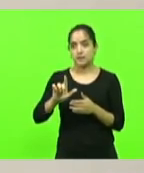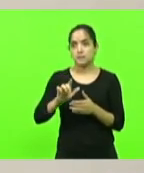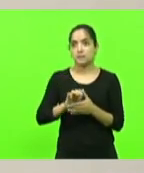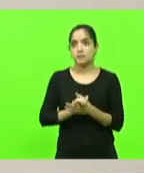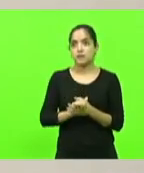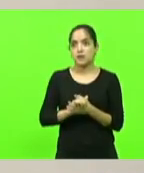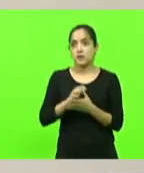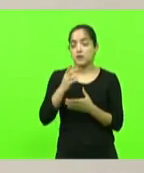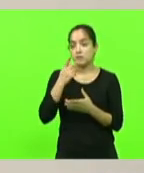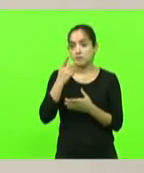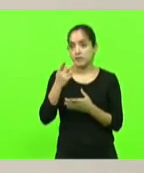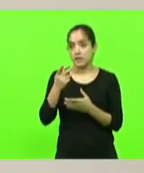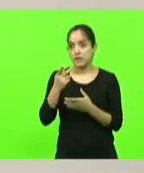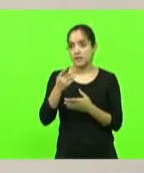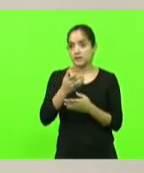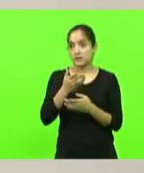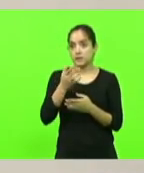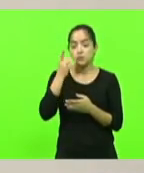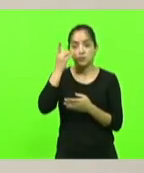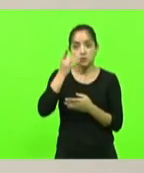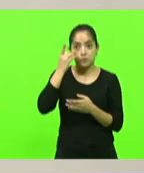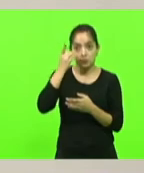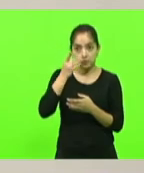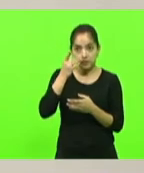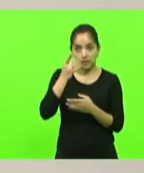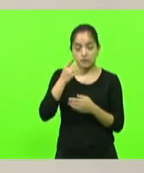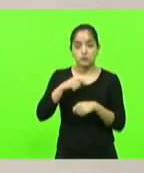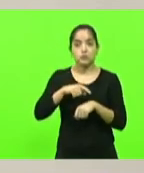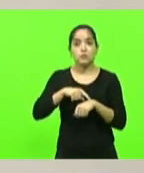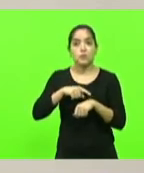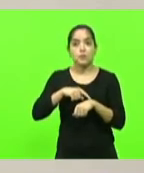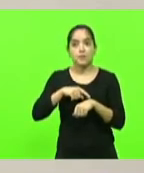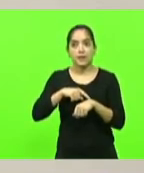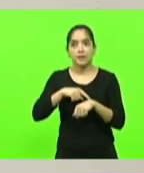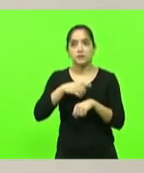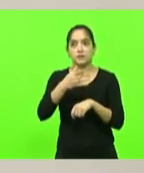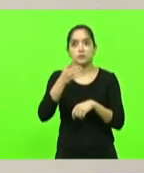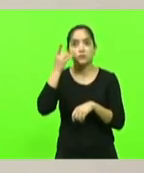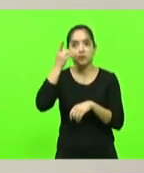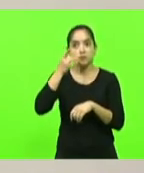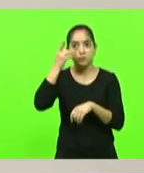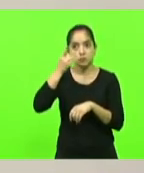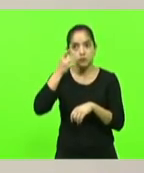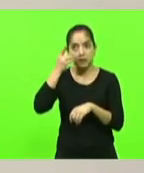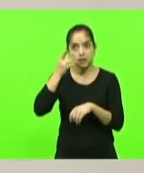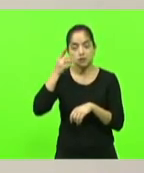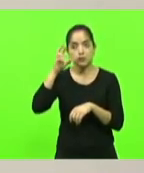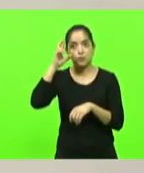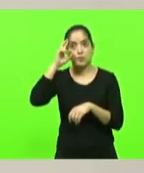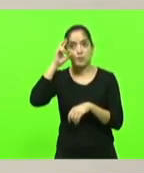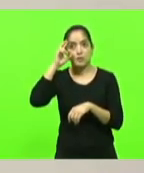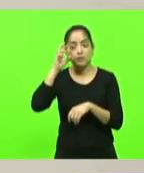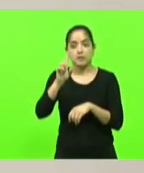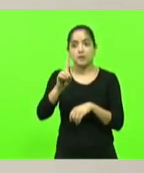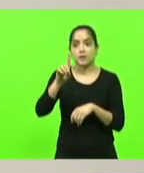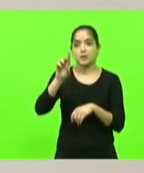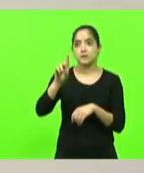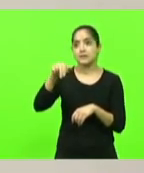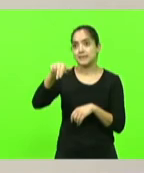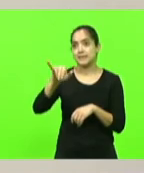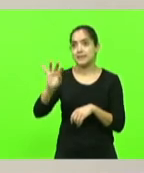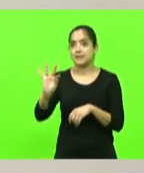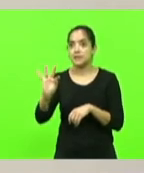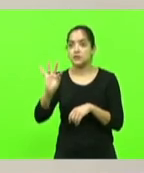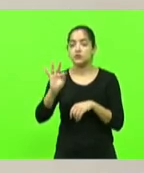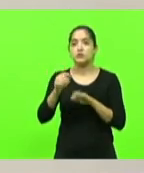falo aos catarinenses os deputados que naquele momento que o deputado Alba falava do DENIT eu passei um recado mostrando as